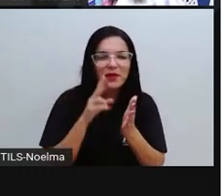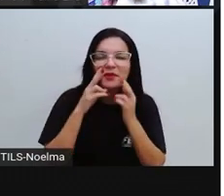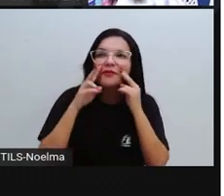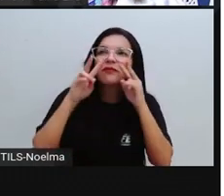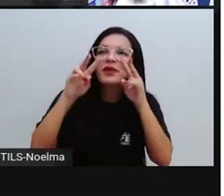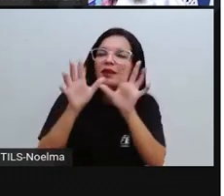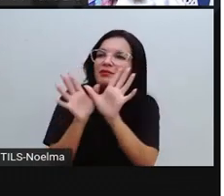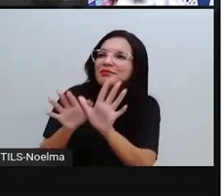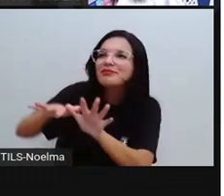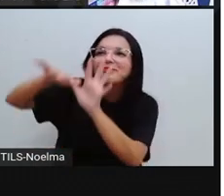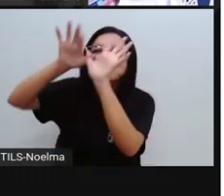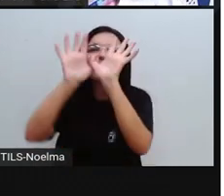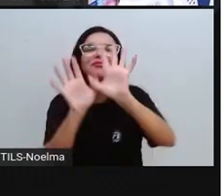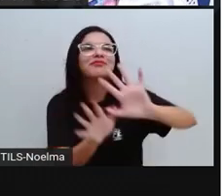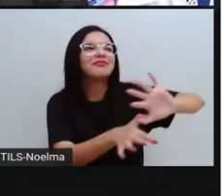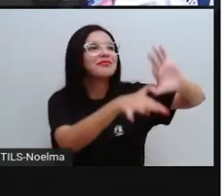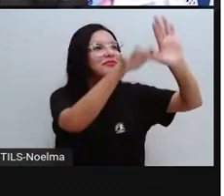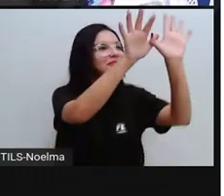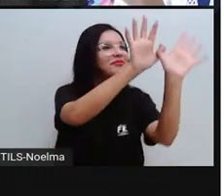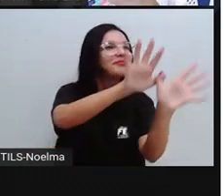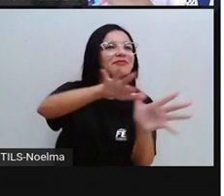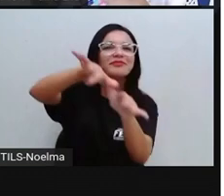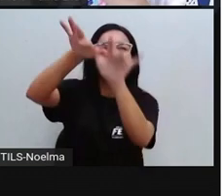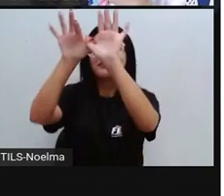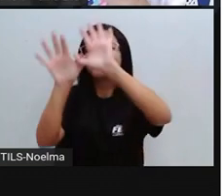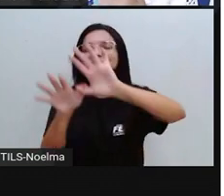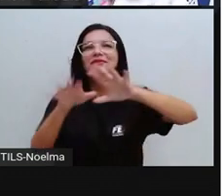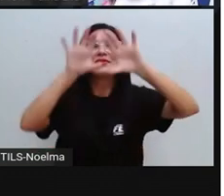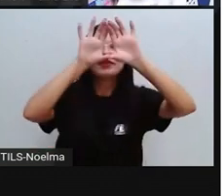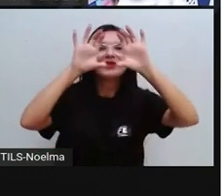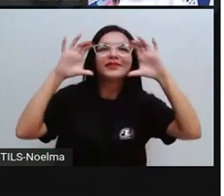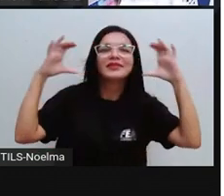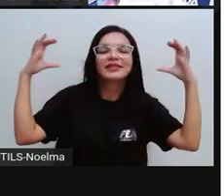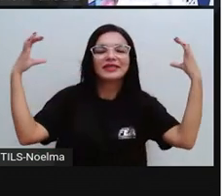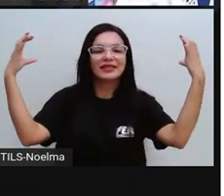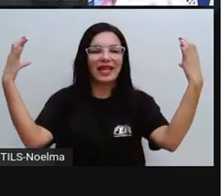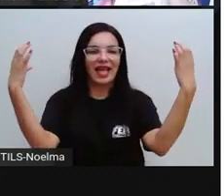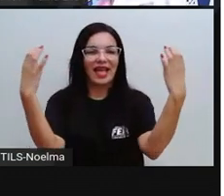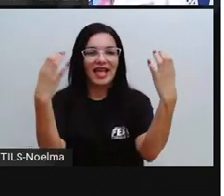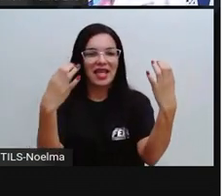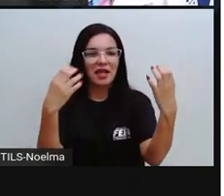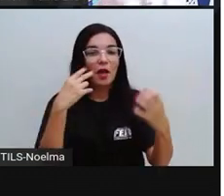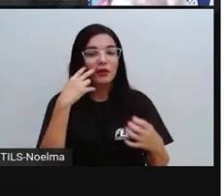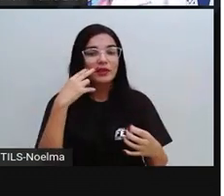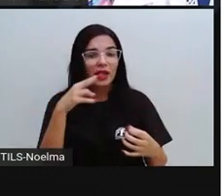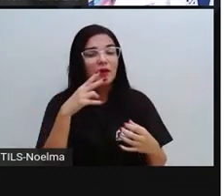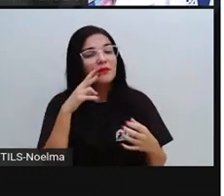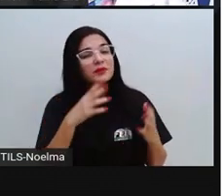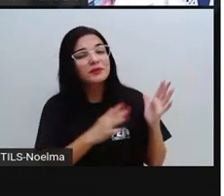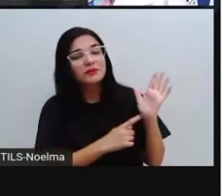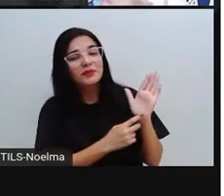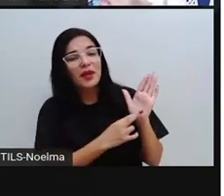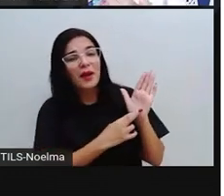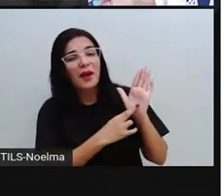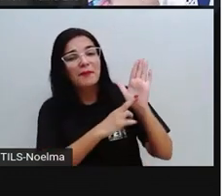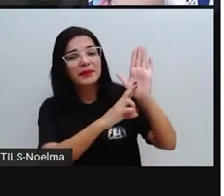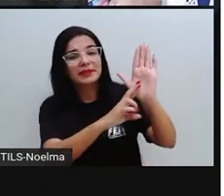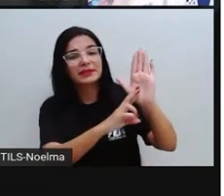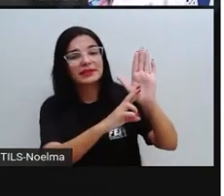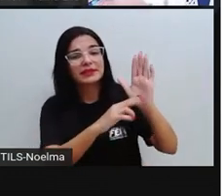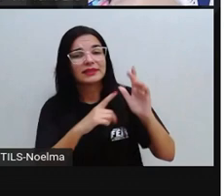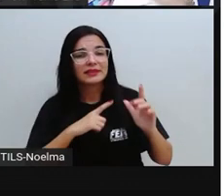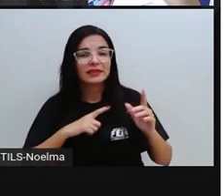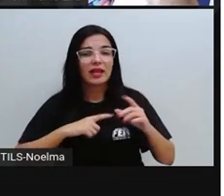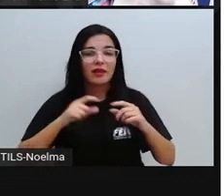a voar no céu. E aí a PRO trouxe, né, algumas imagens aí representando o que ele fala da música. Então, ele